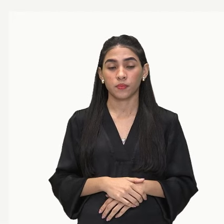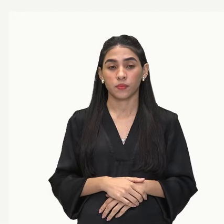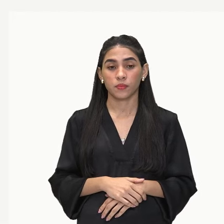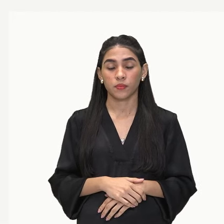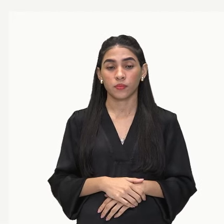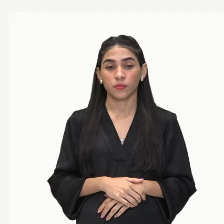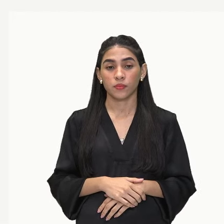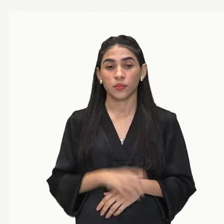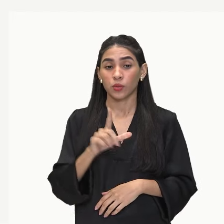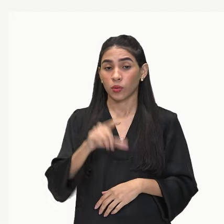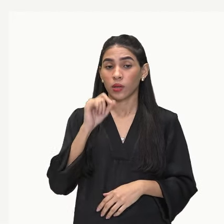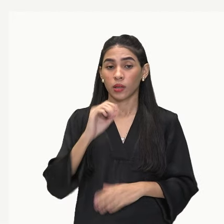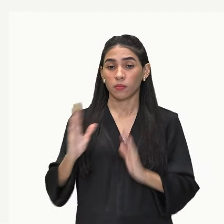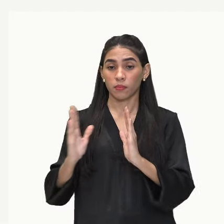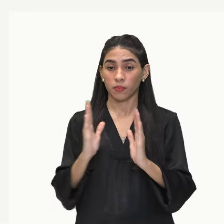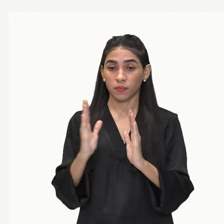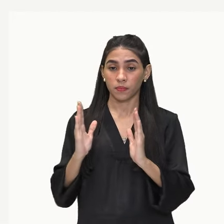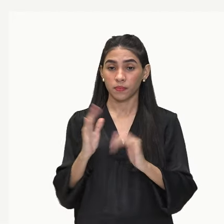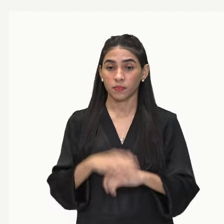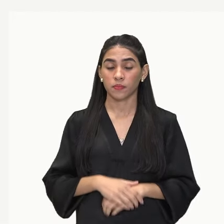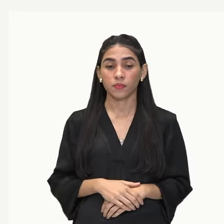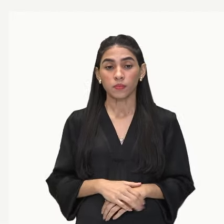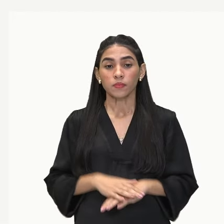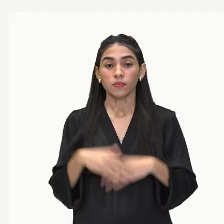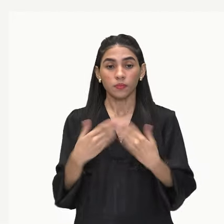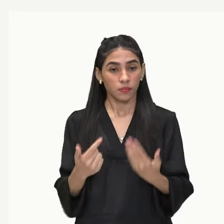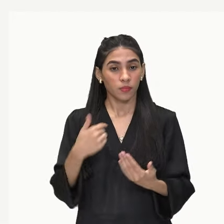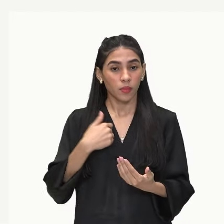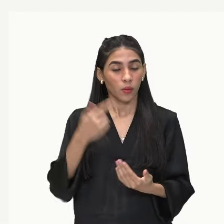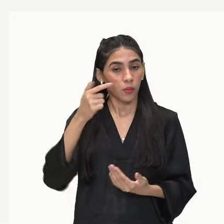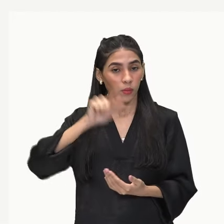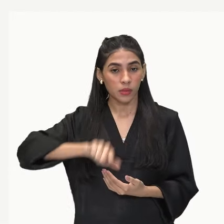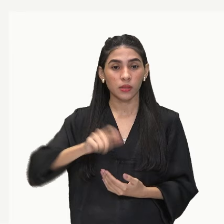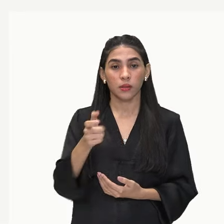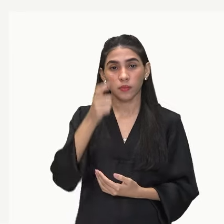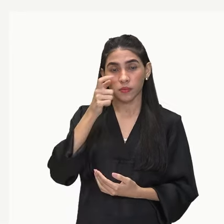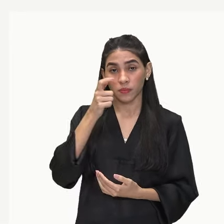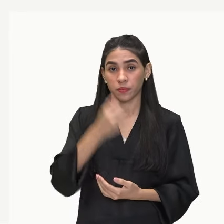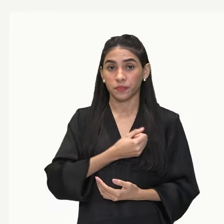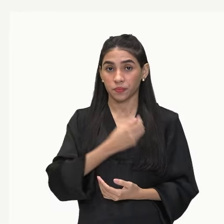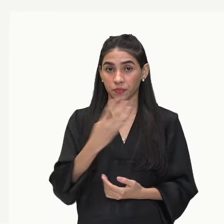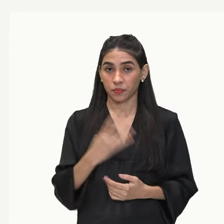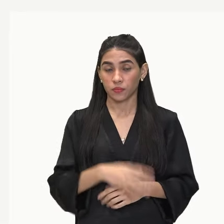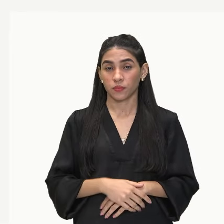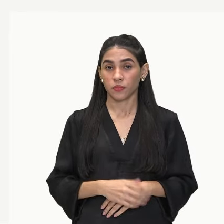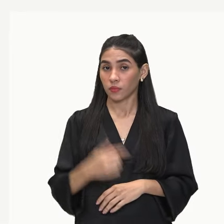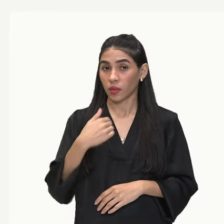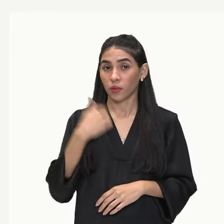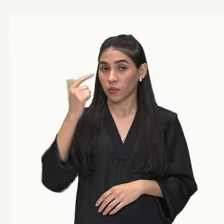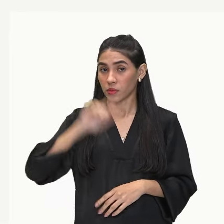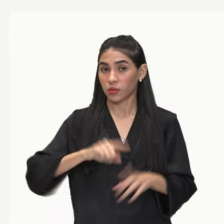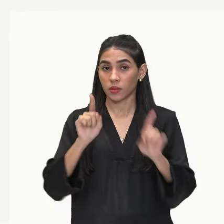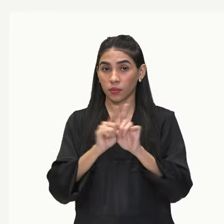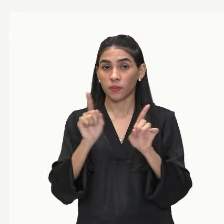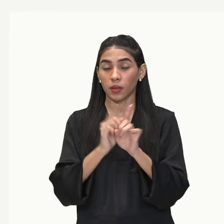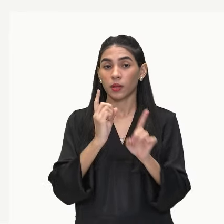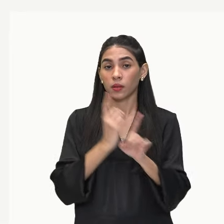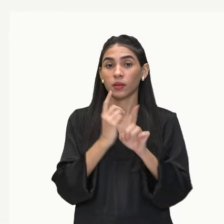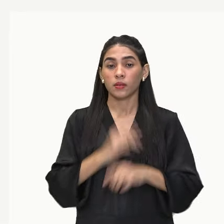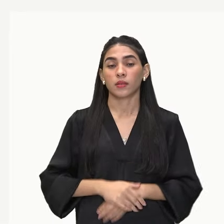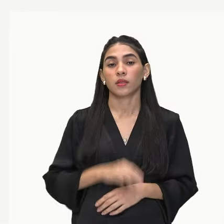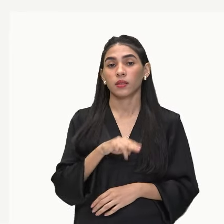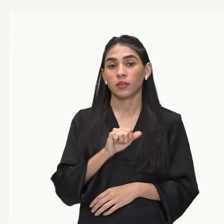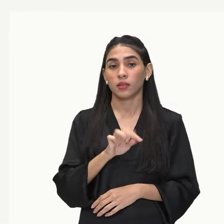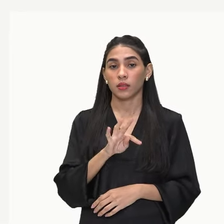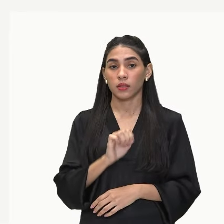um determinado tempo. Tá? Então quando eu consigo observar essa quantidade, eu vou conseguir identificar a taxa de